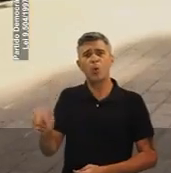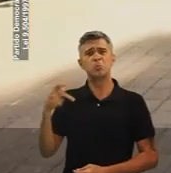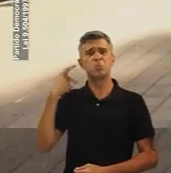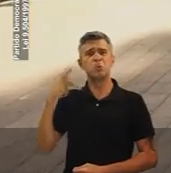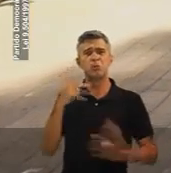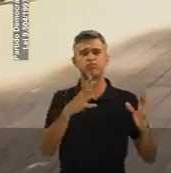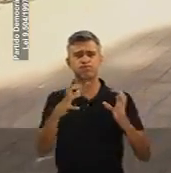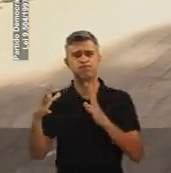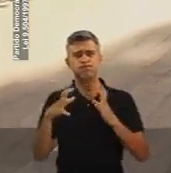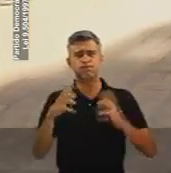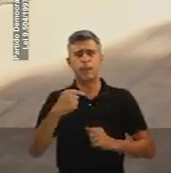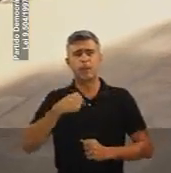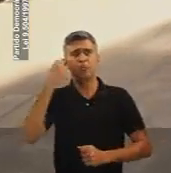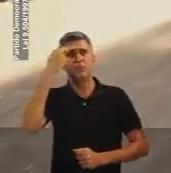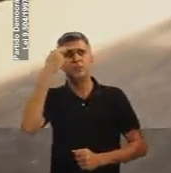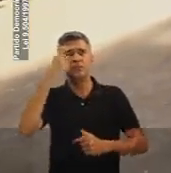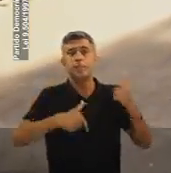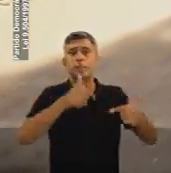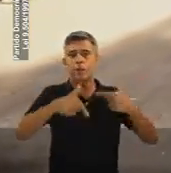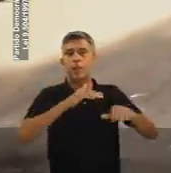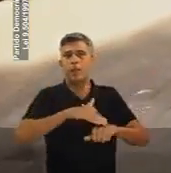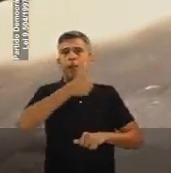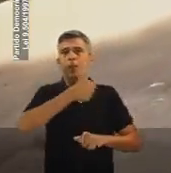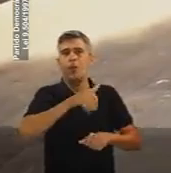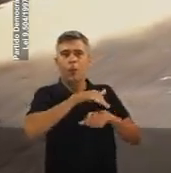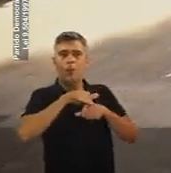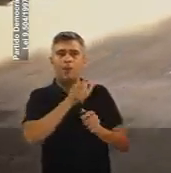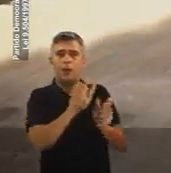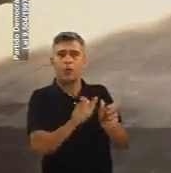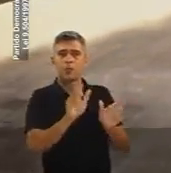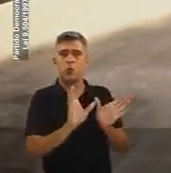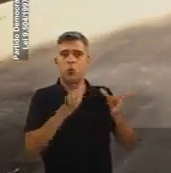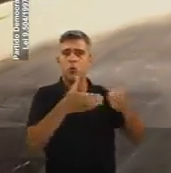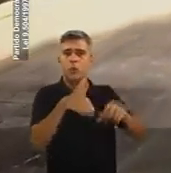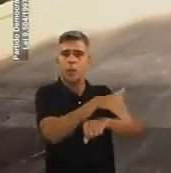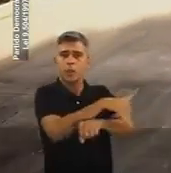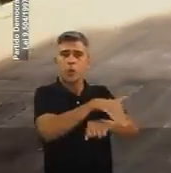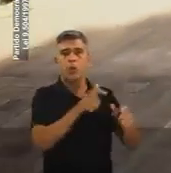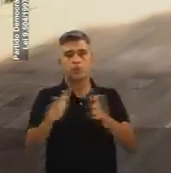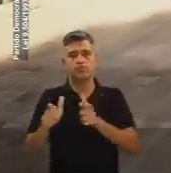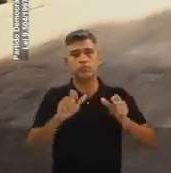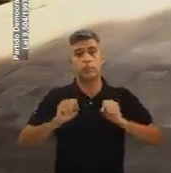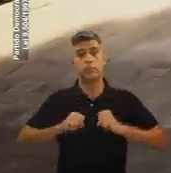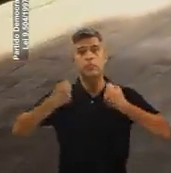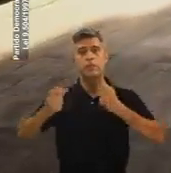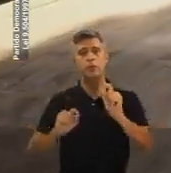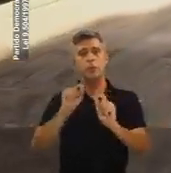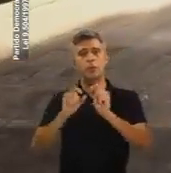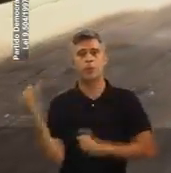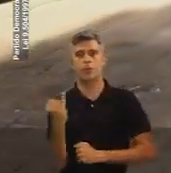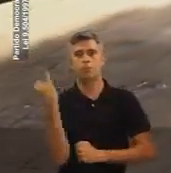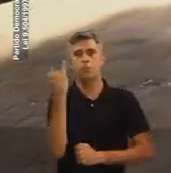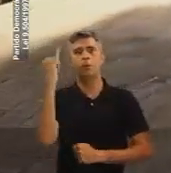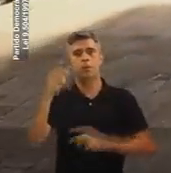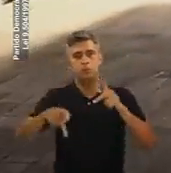Enquanto os outros brigam, eu prefiro trabalhar, conversar com as pessoas, nas comunidades, nas ruas da cidade e defender aquilo que de